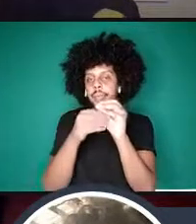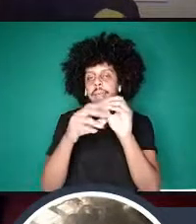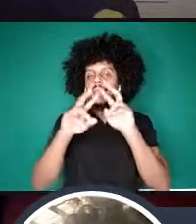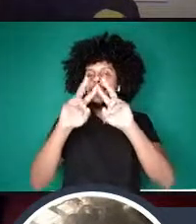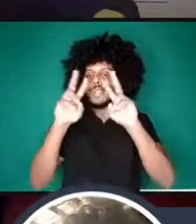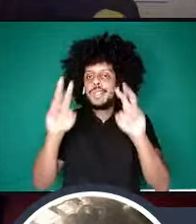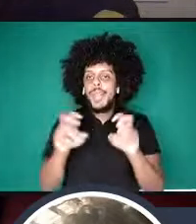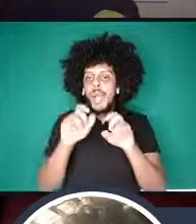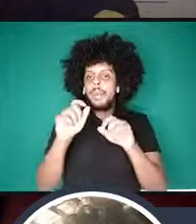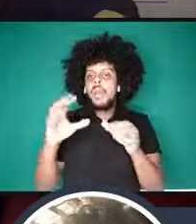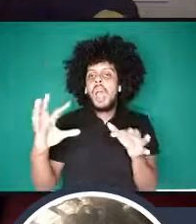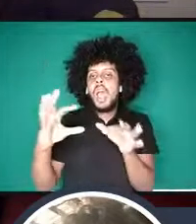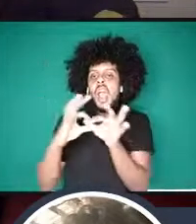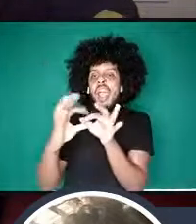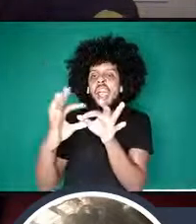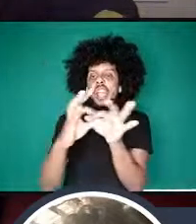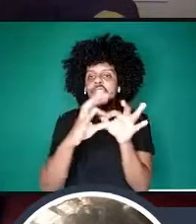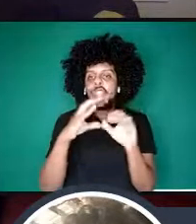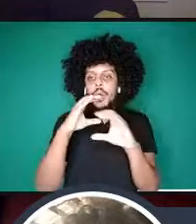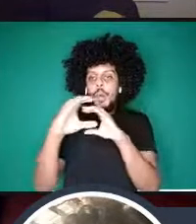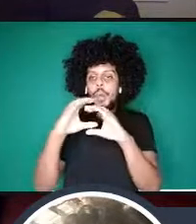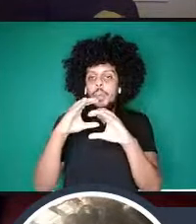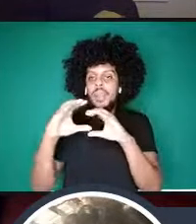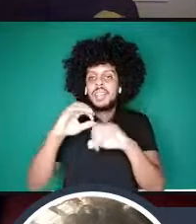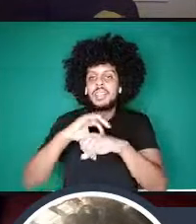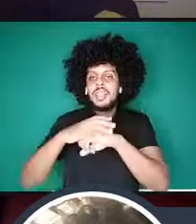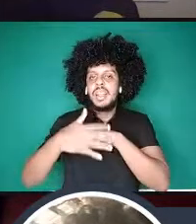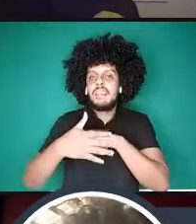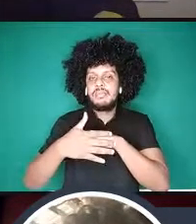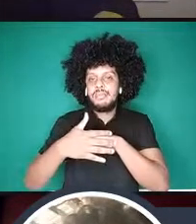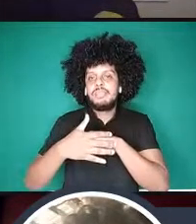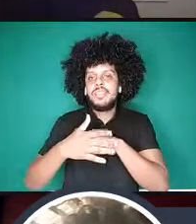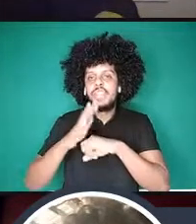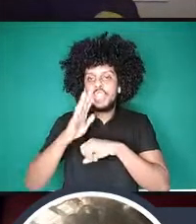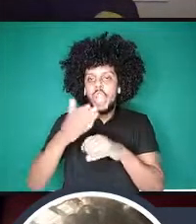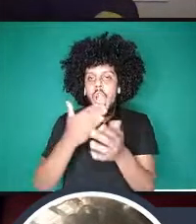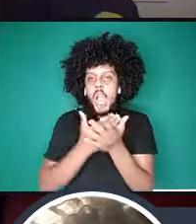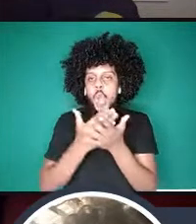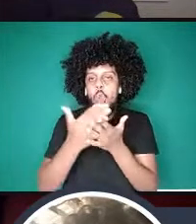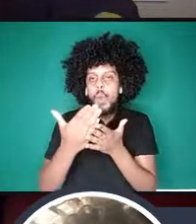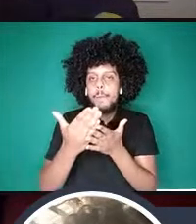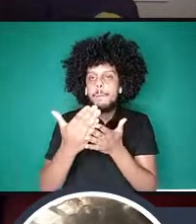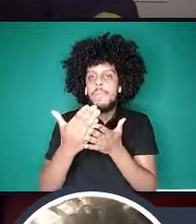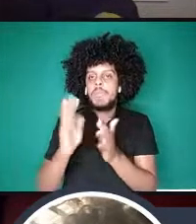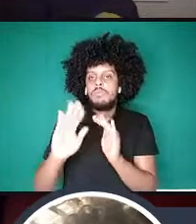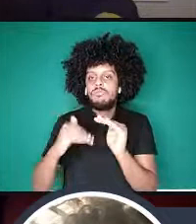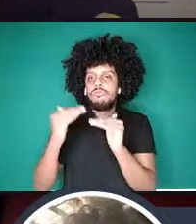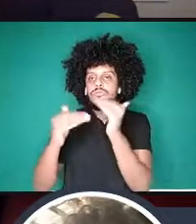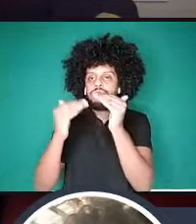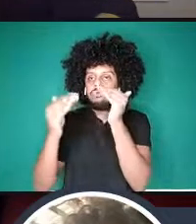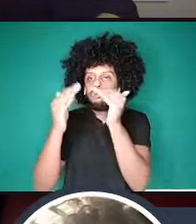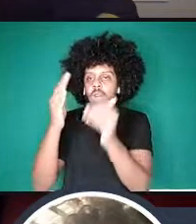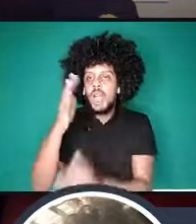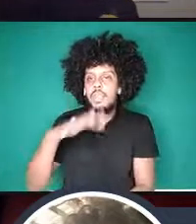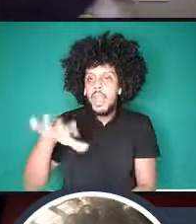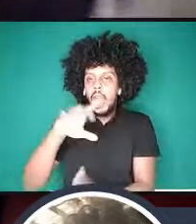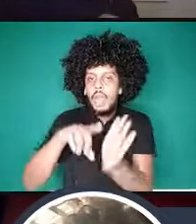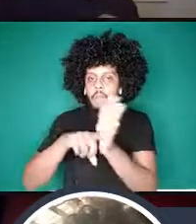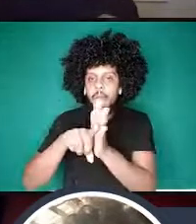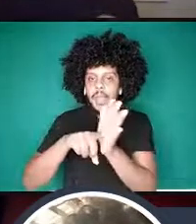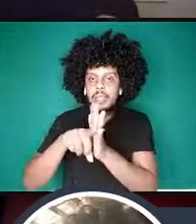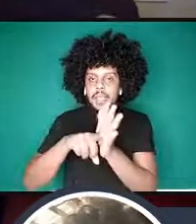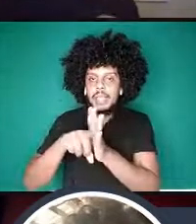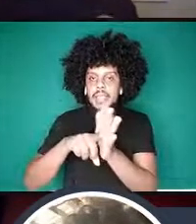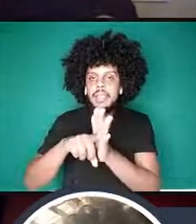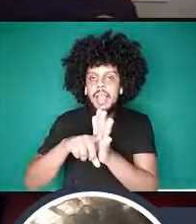de comunicação quântica já começa a ficar empolgado com os avanços das pesquisas na área de mecânica quântica essa é uma